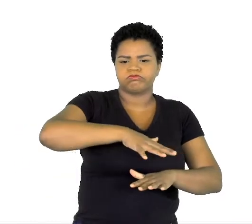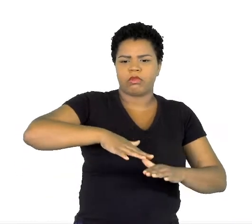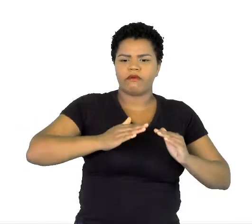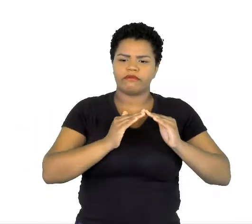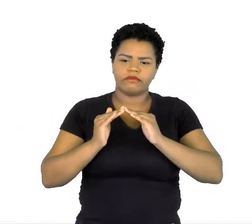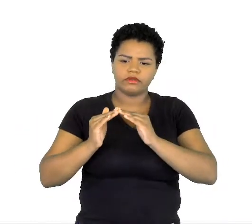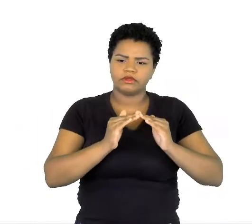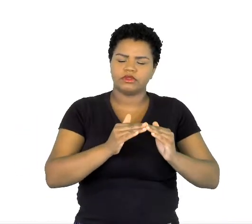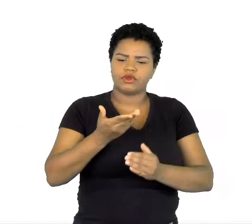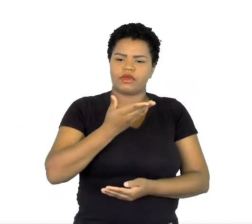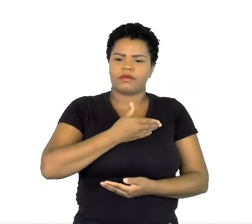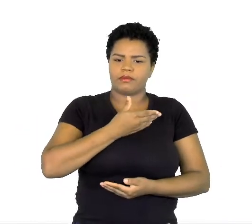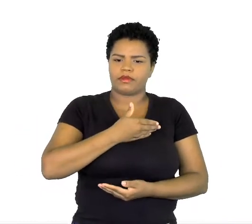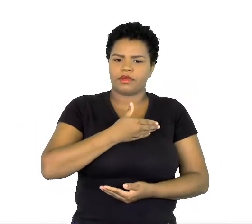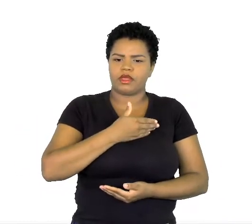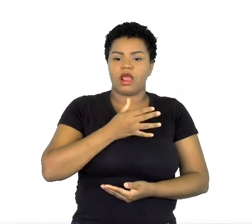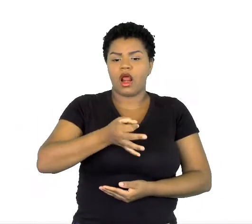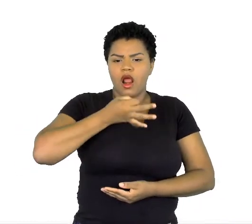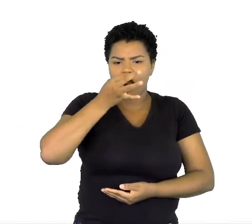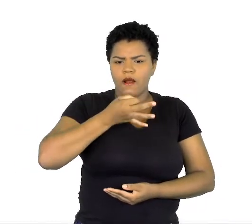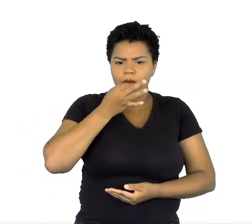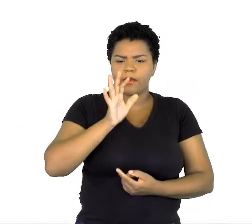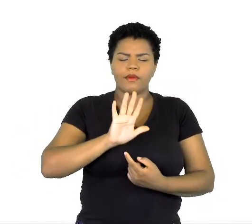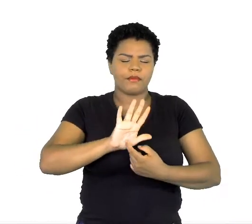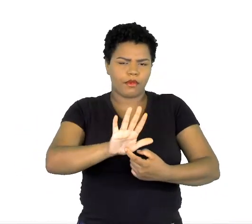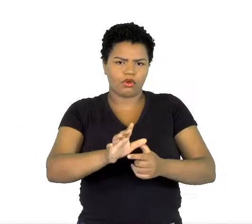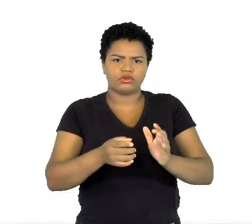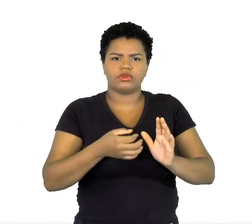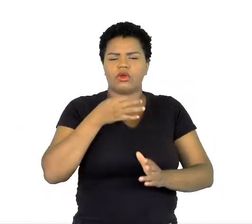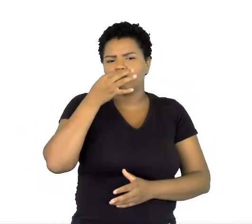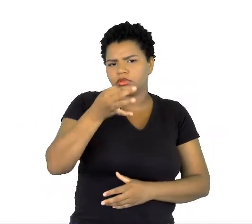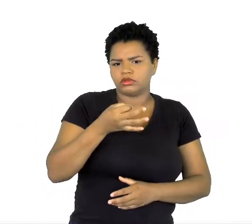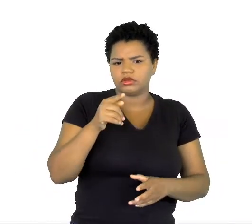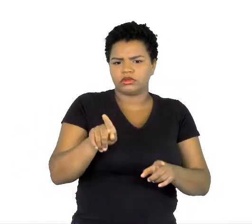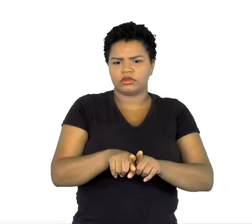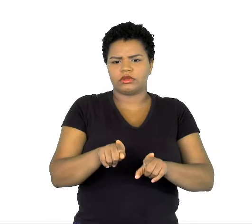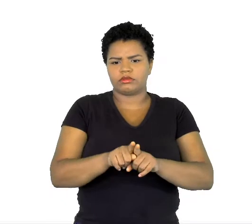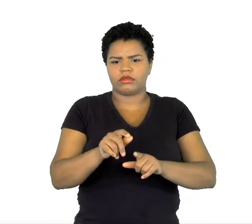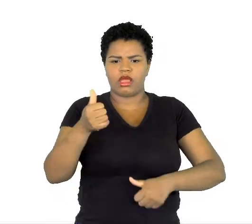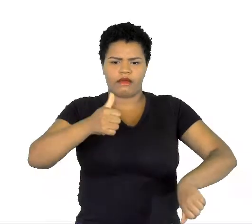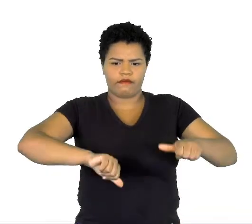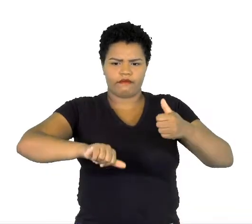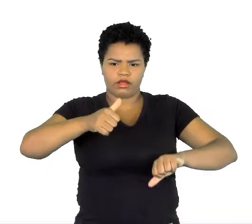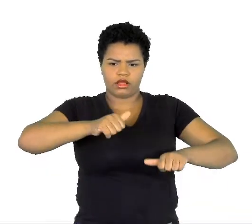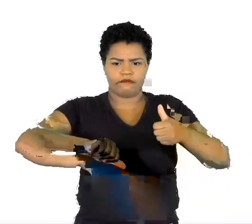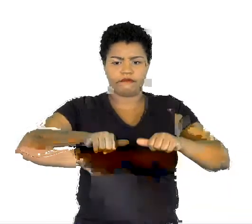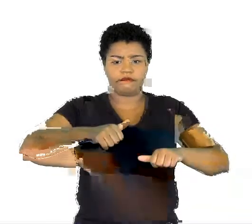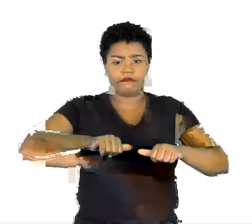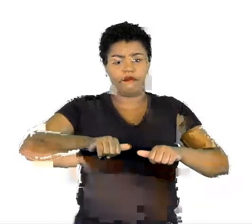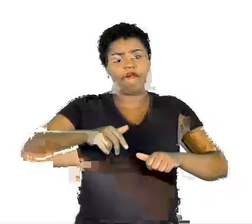comentários e de avaliação. A Dengue mata. Lembra?